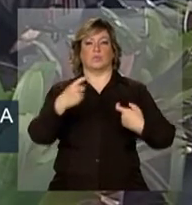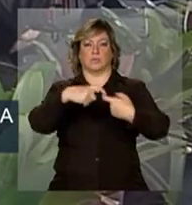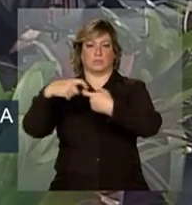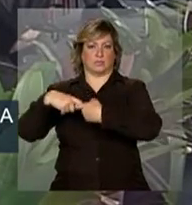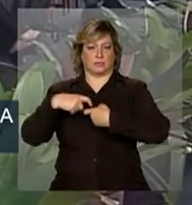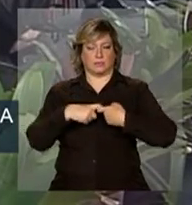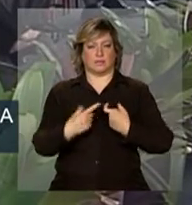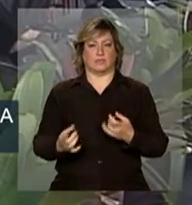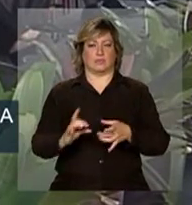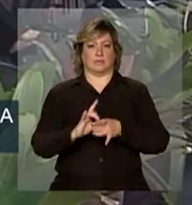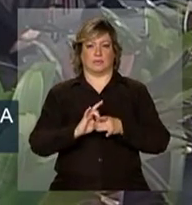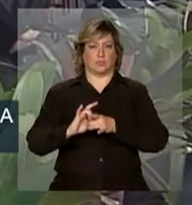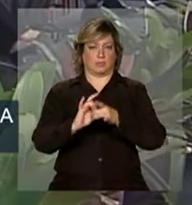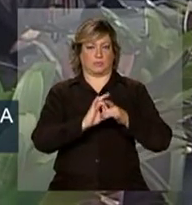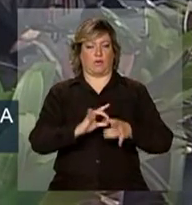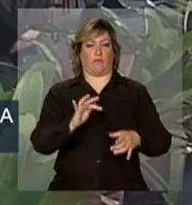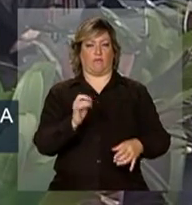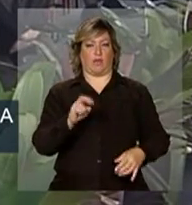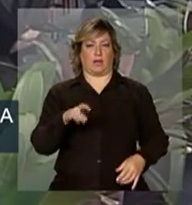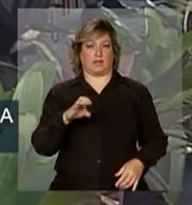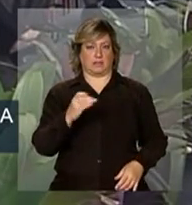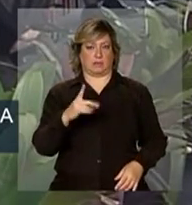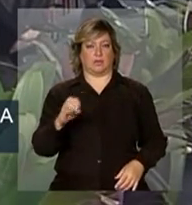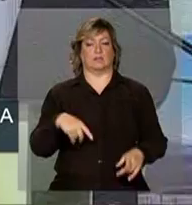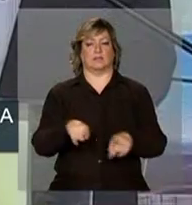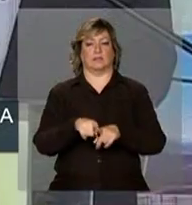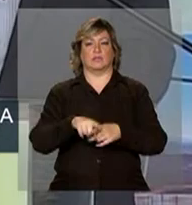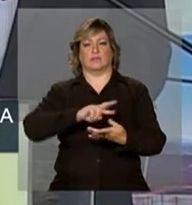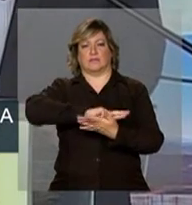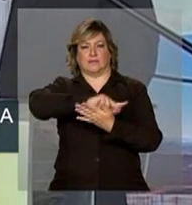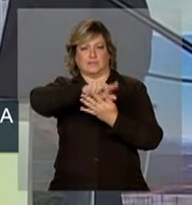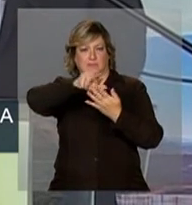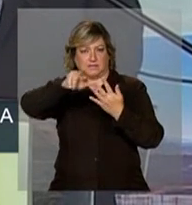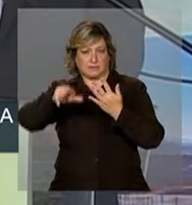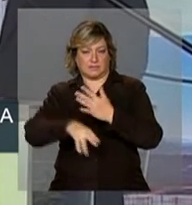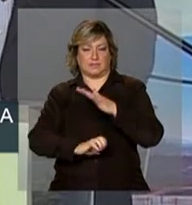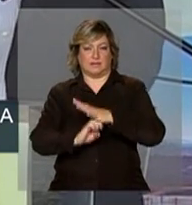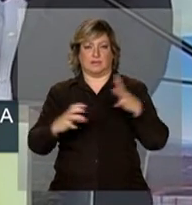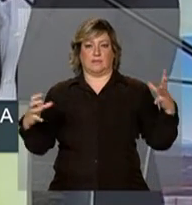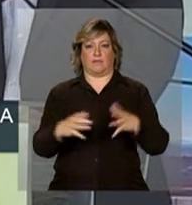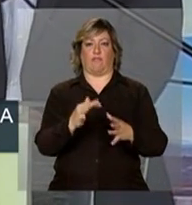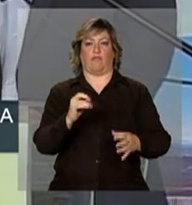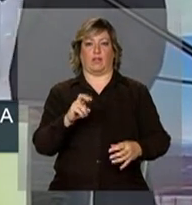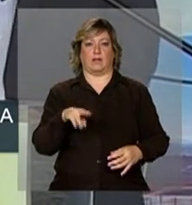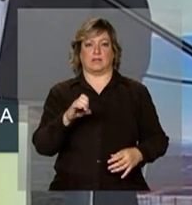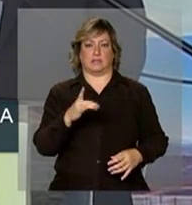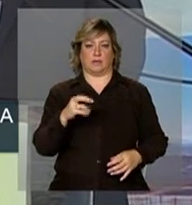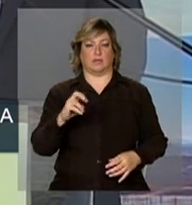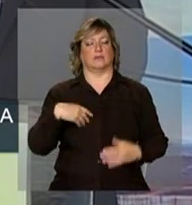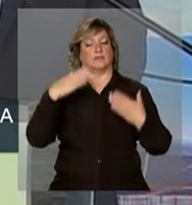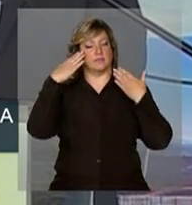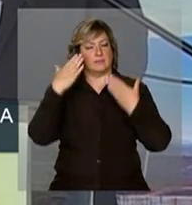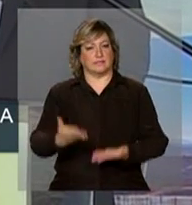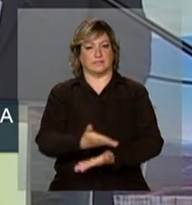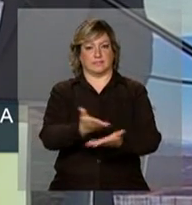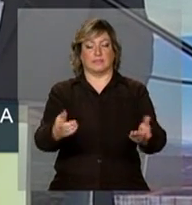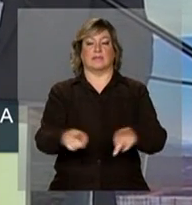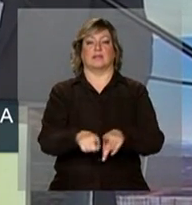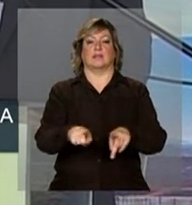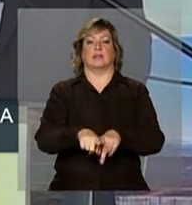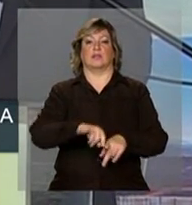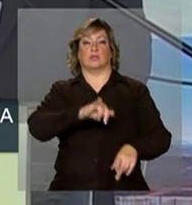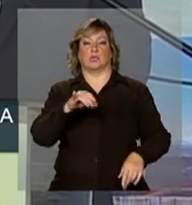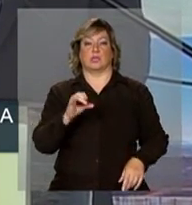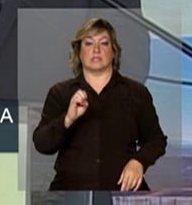fornecedores, OAS, Void Simens, Alston e Leme. Ao José Renato, que foi o